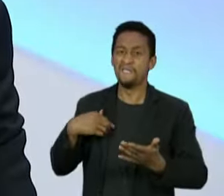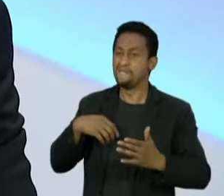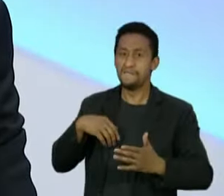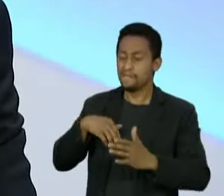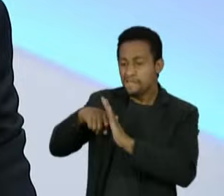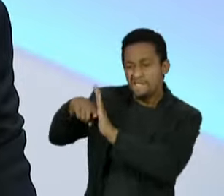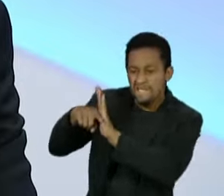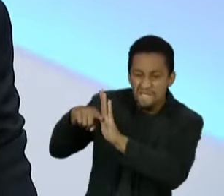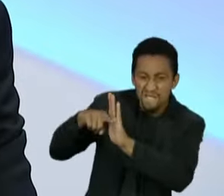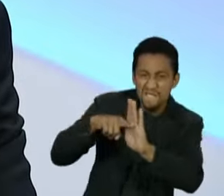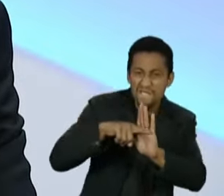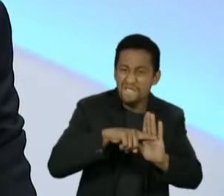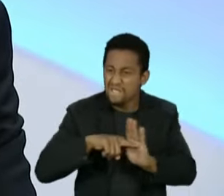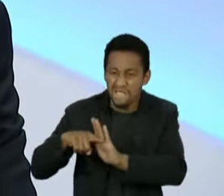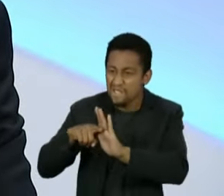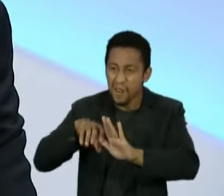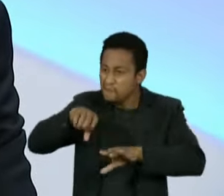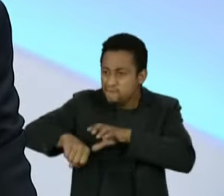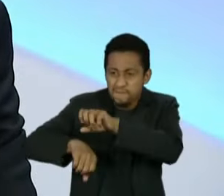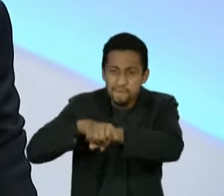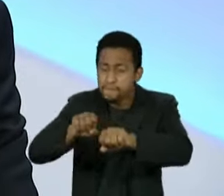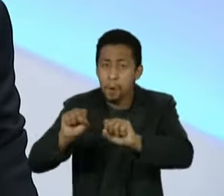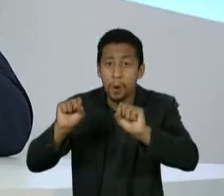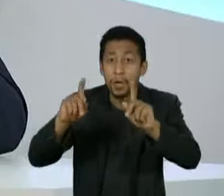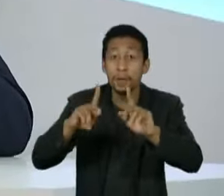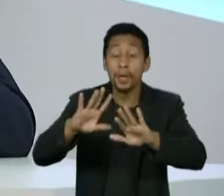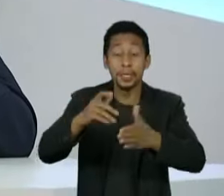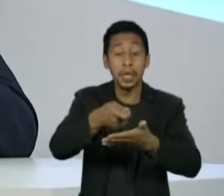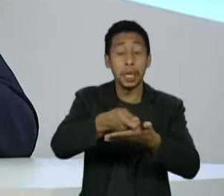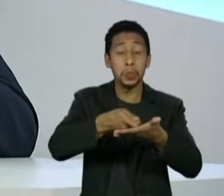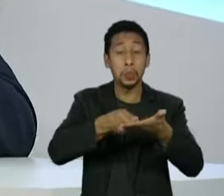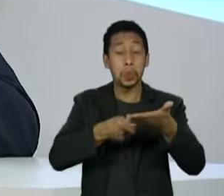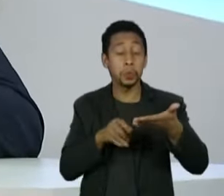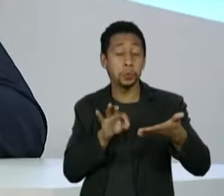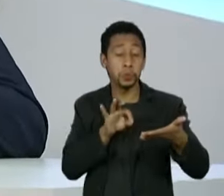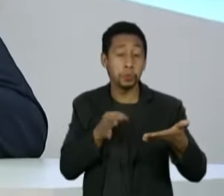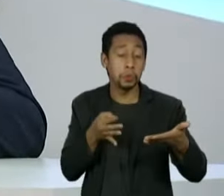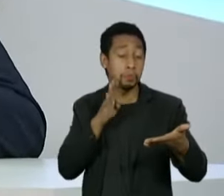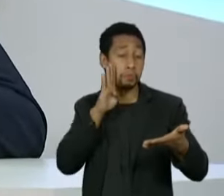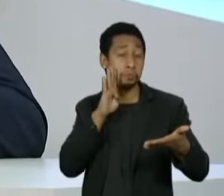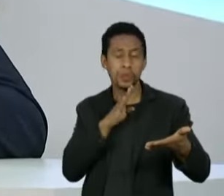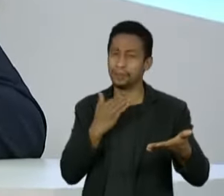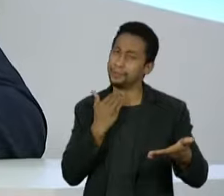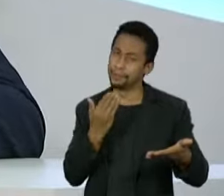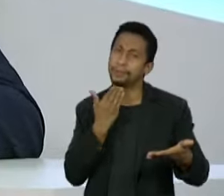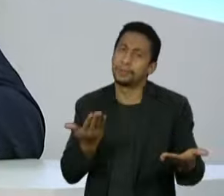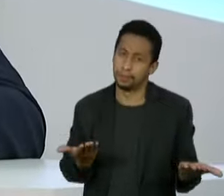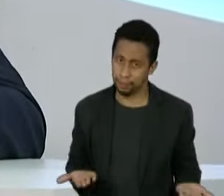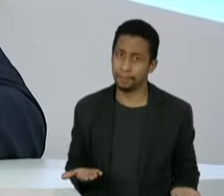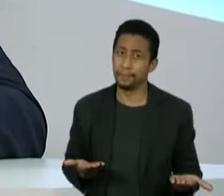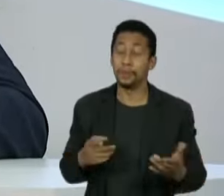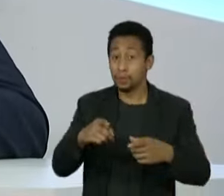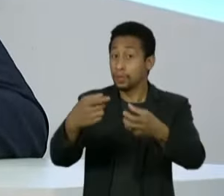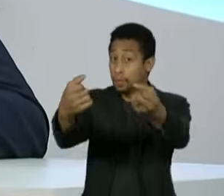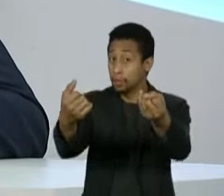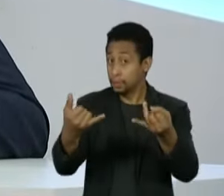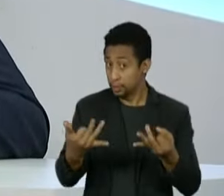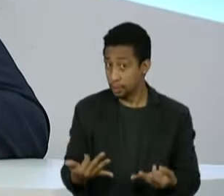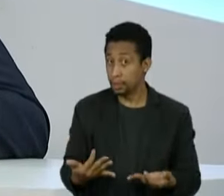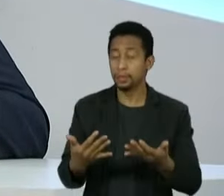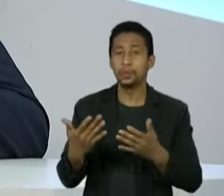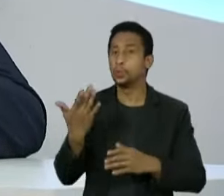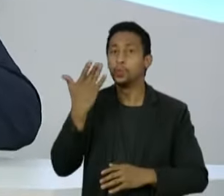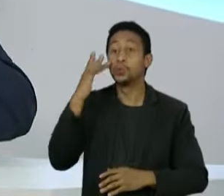relatório mear como um gatinho. E ao longo dos depoimentos, o senhor também falou várias vezes para o, não sei se era técnico de